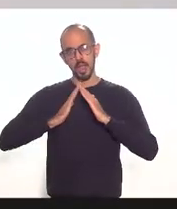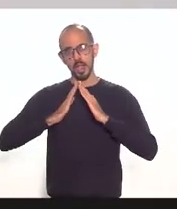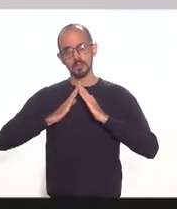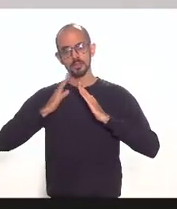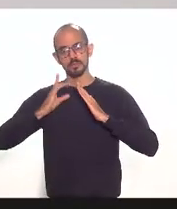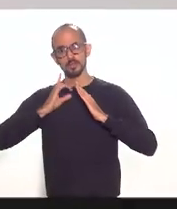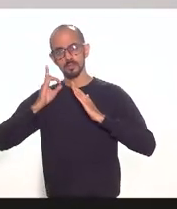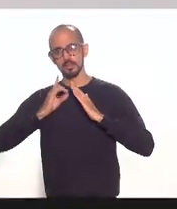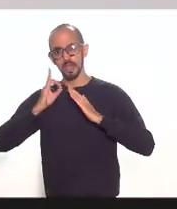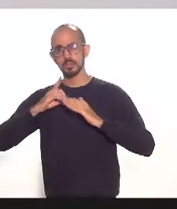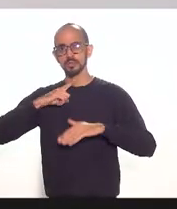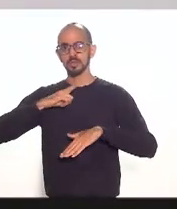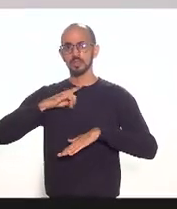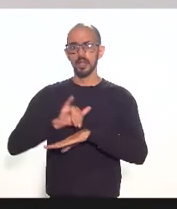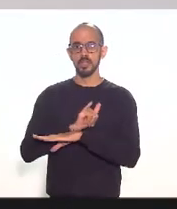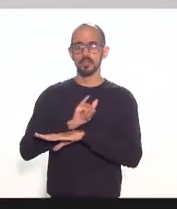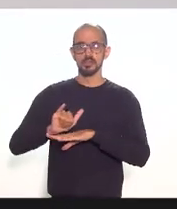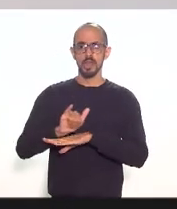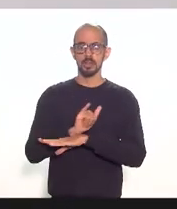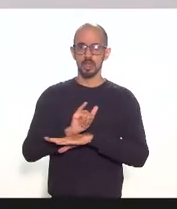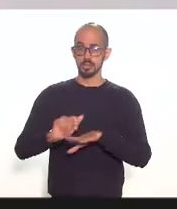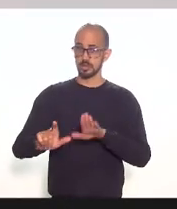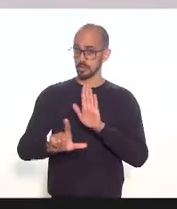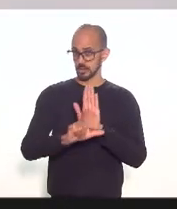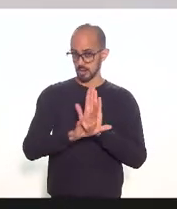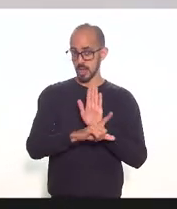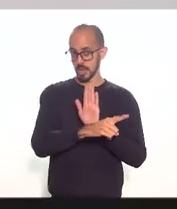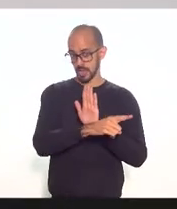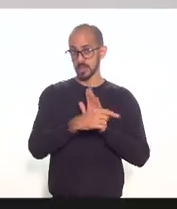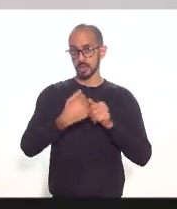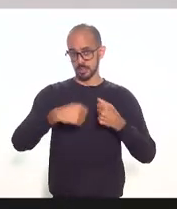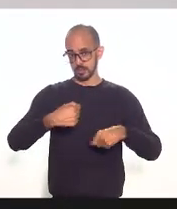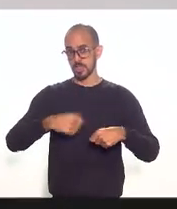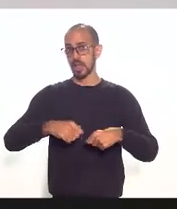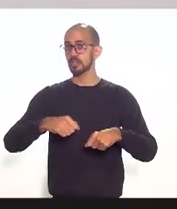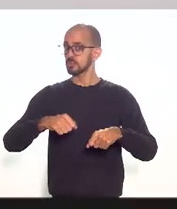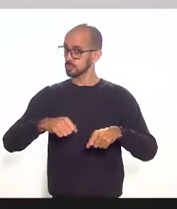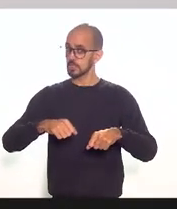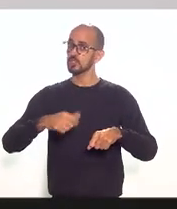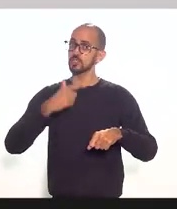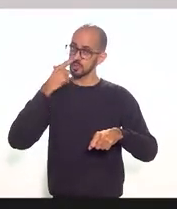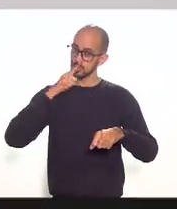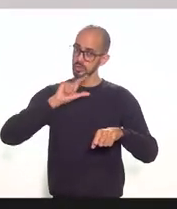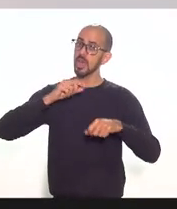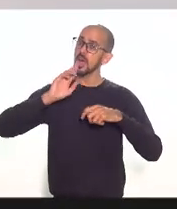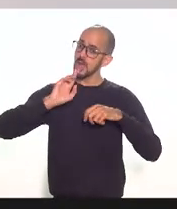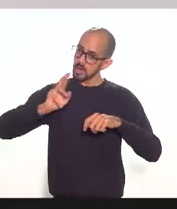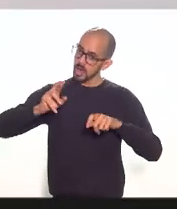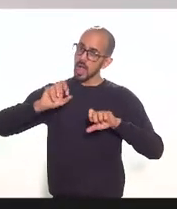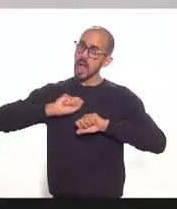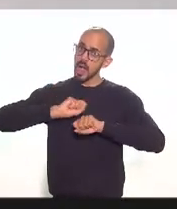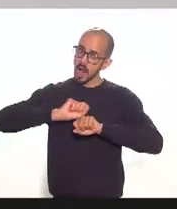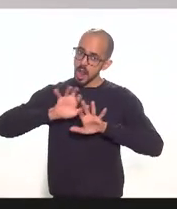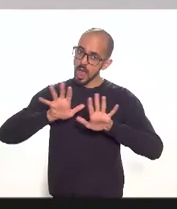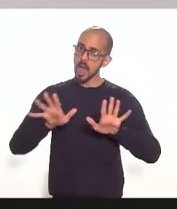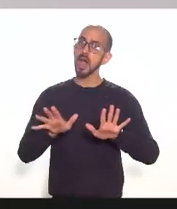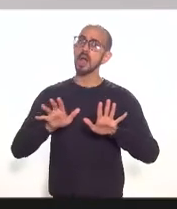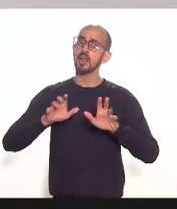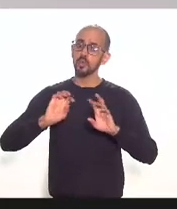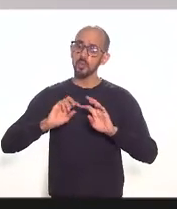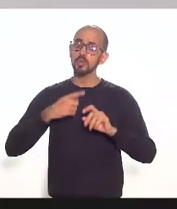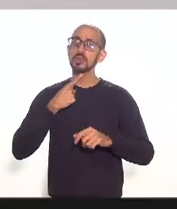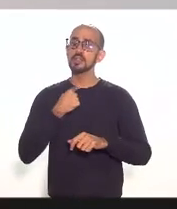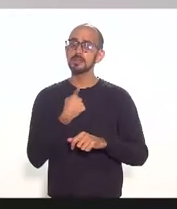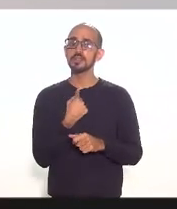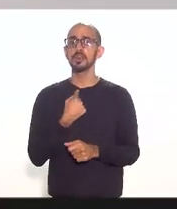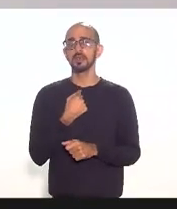técnica legislativa possível e necessária para a gente esclarecer esses pontos fazendo valer o desejo da